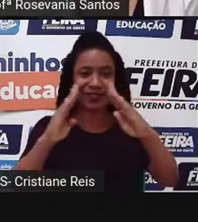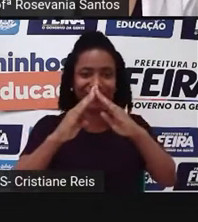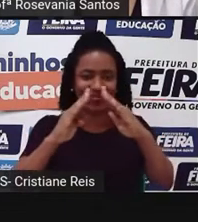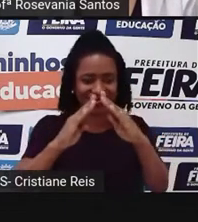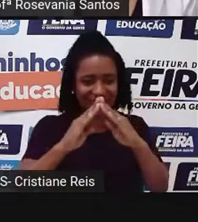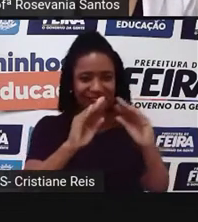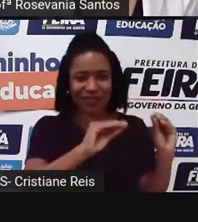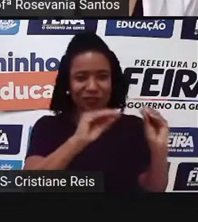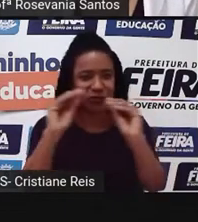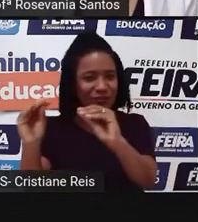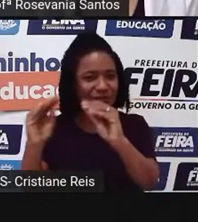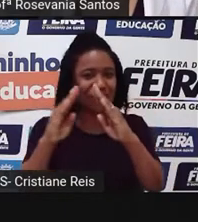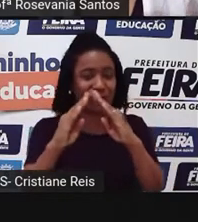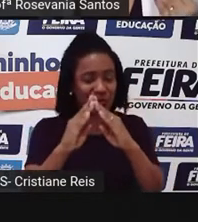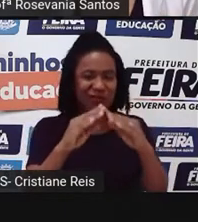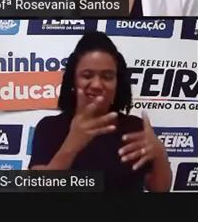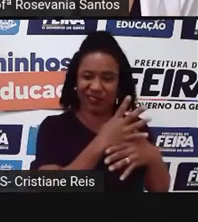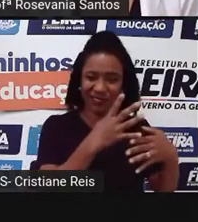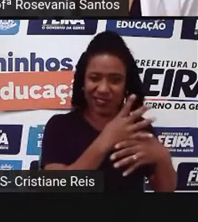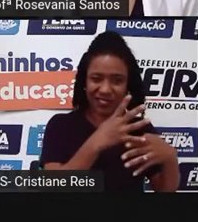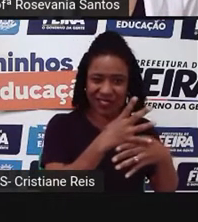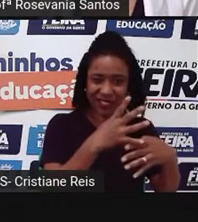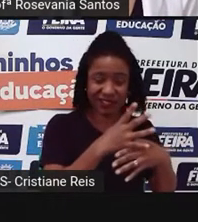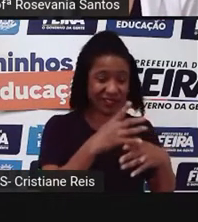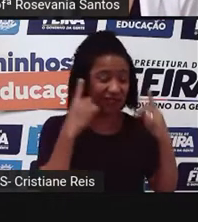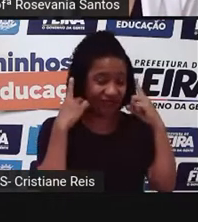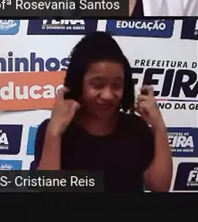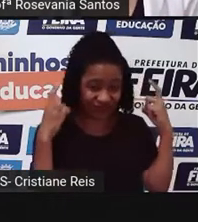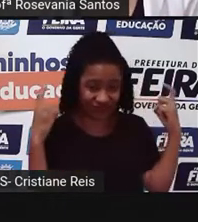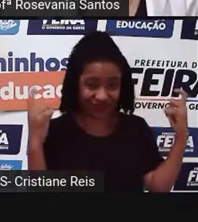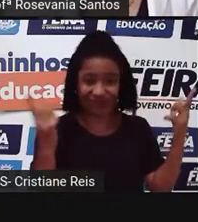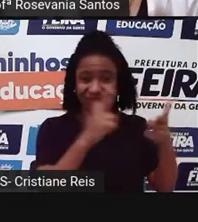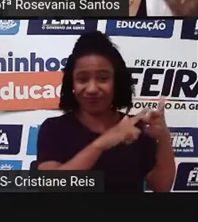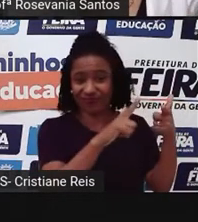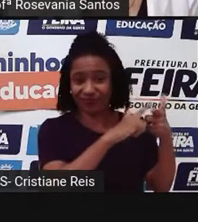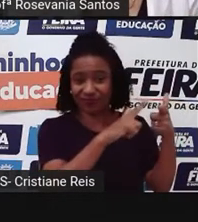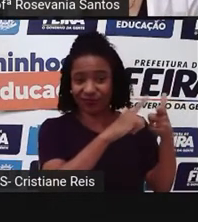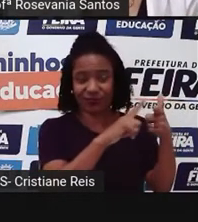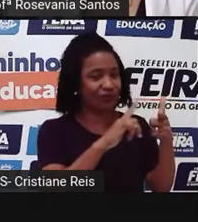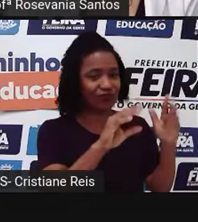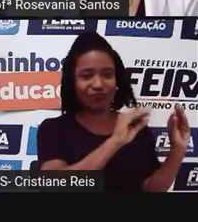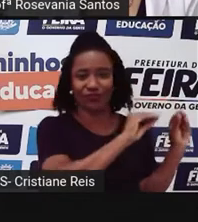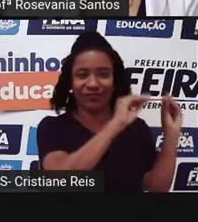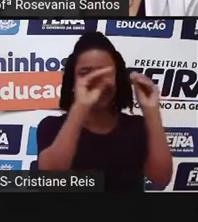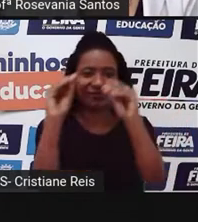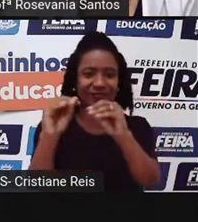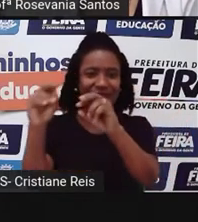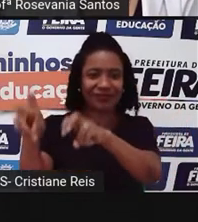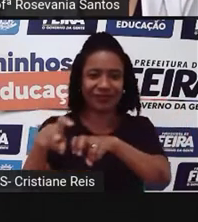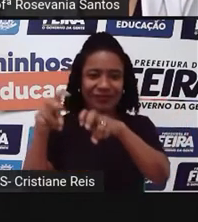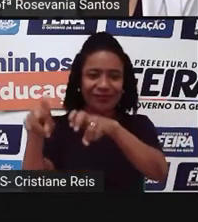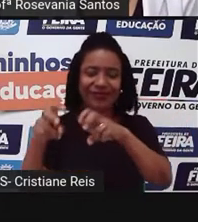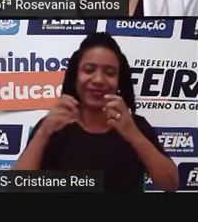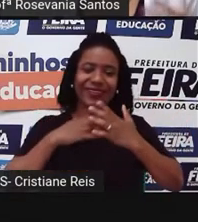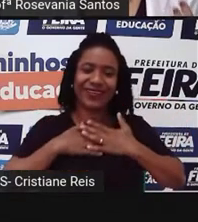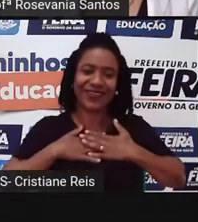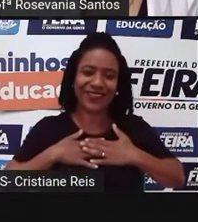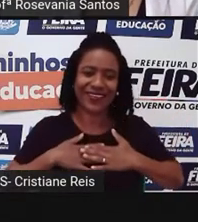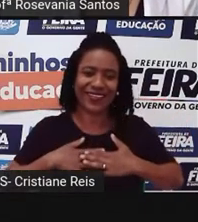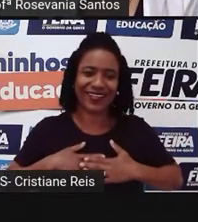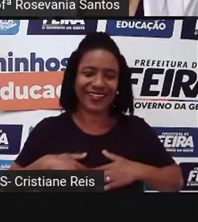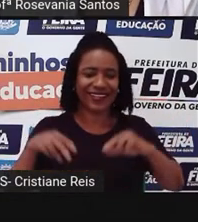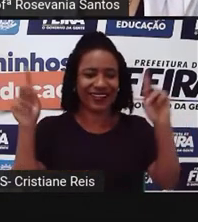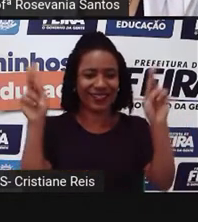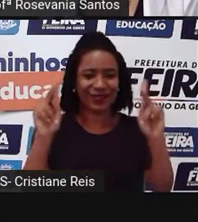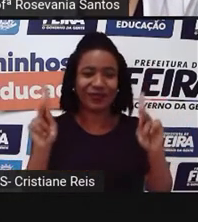que a gente está tendo nos espaços urbanos. E aí, as pessoas hoje estão escolhendo viver nesses espaços mais tranquilos, voltados